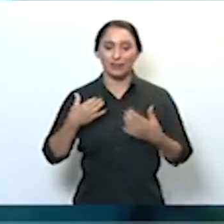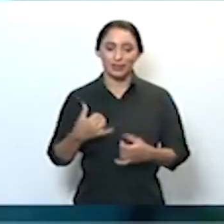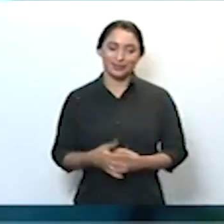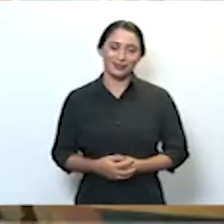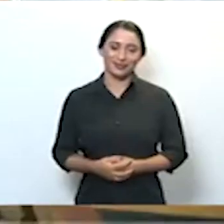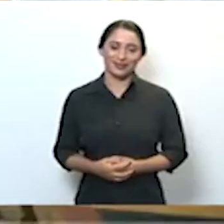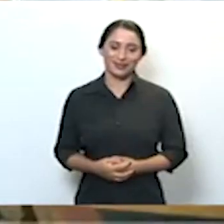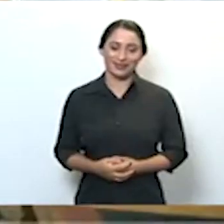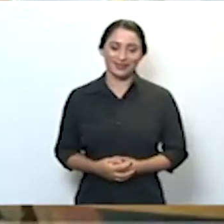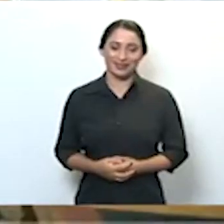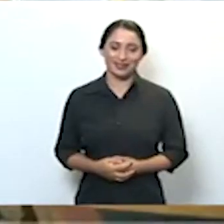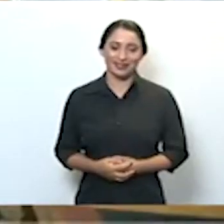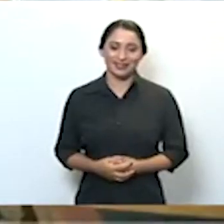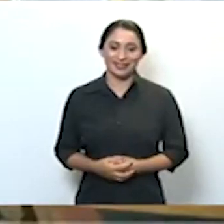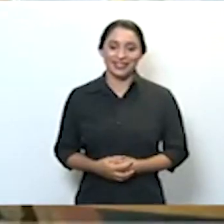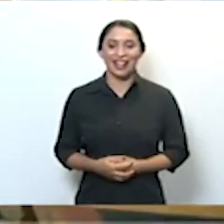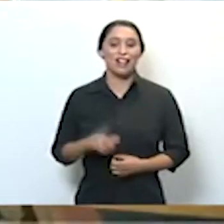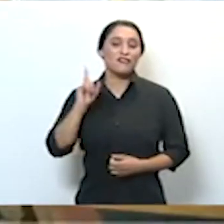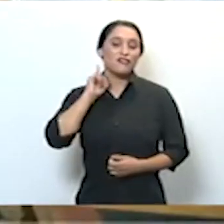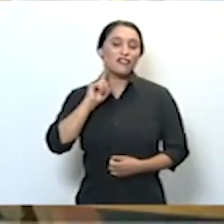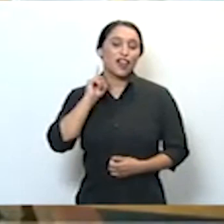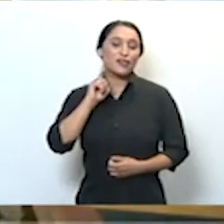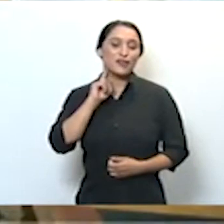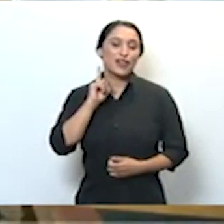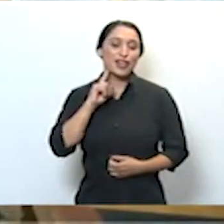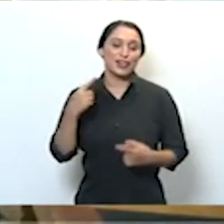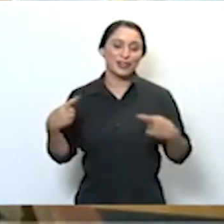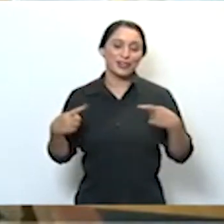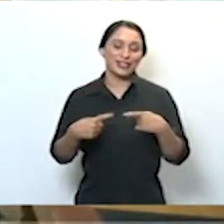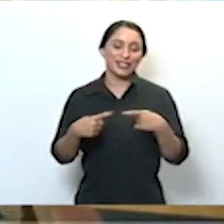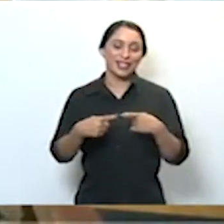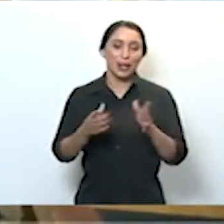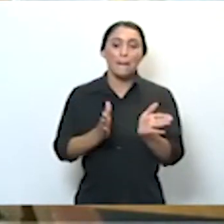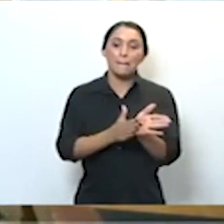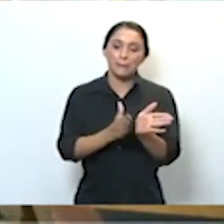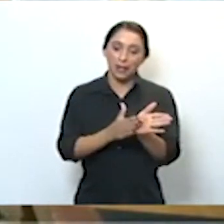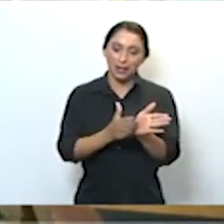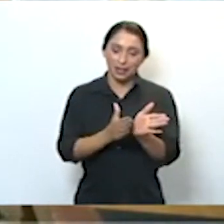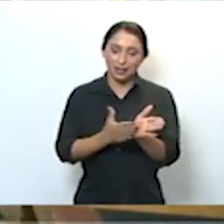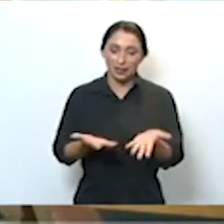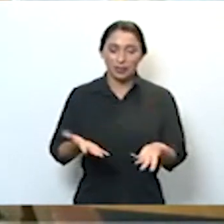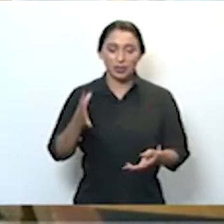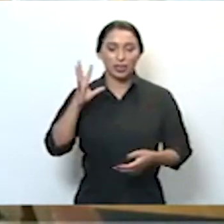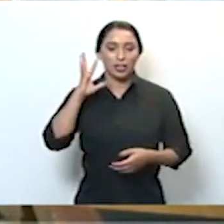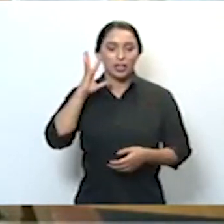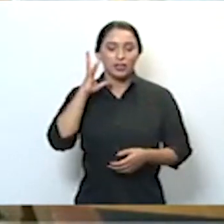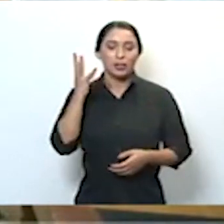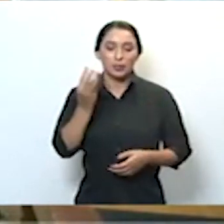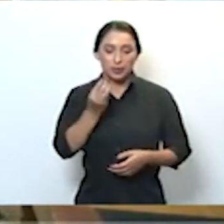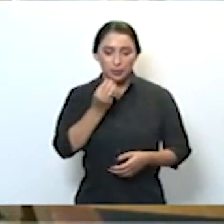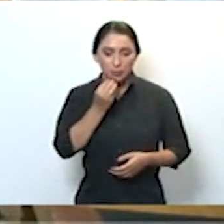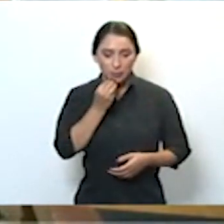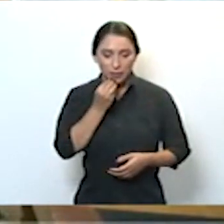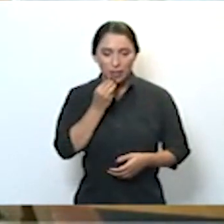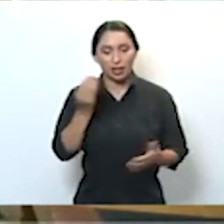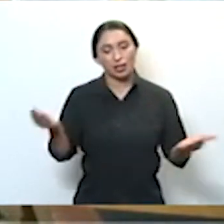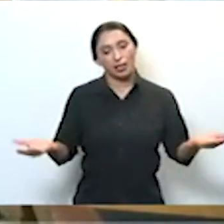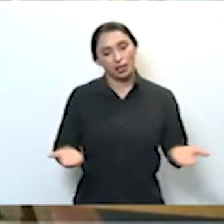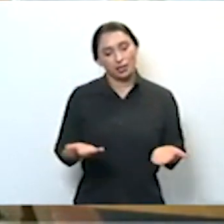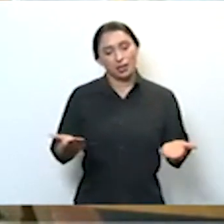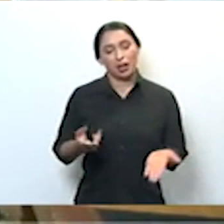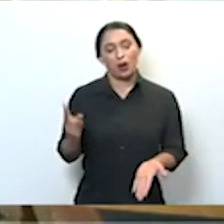A senhora presidente, a senhora permite só uma palavra de parabéns ao ministro Dias Tófoli pela indicação à